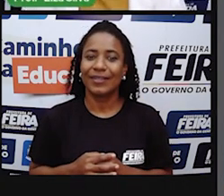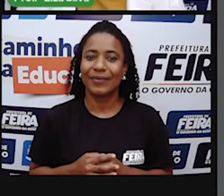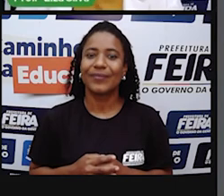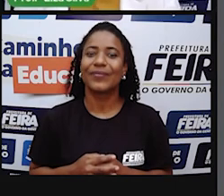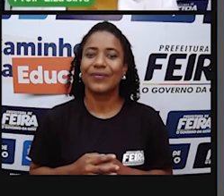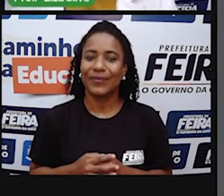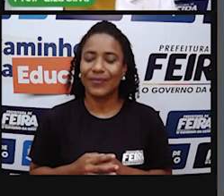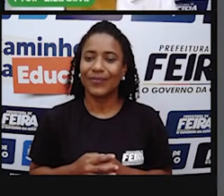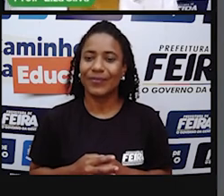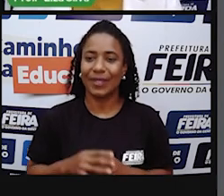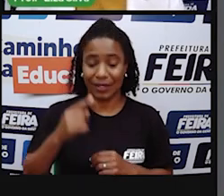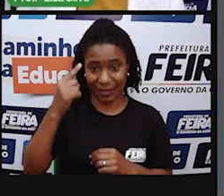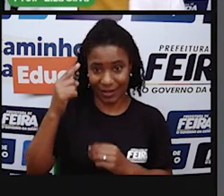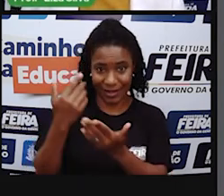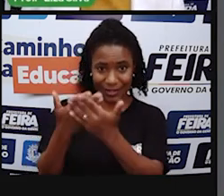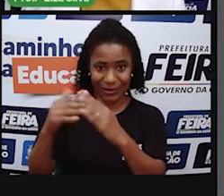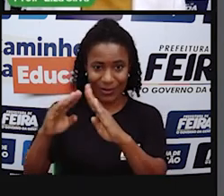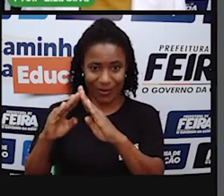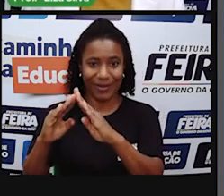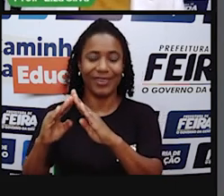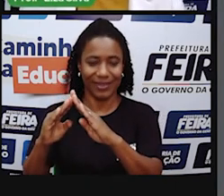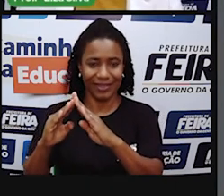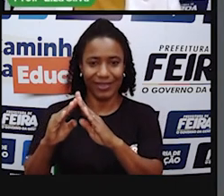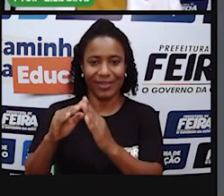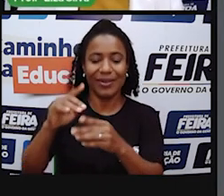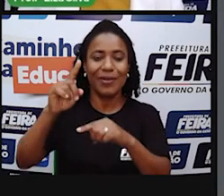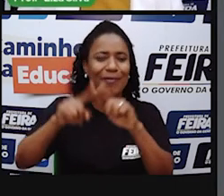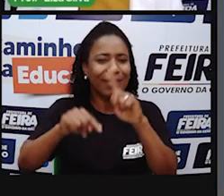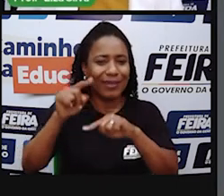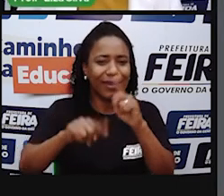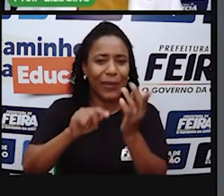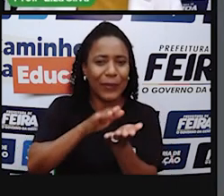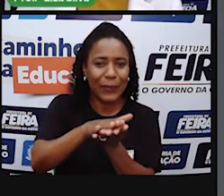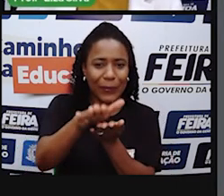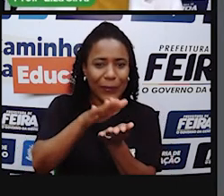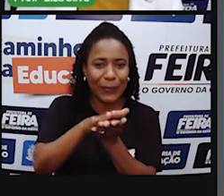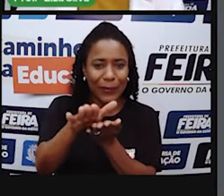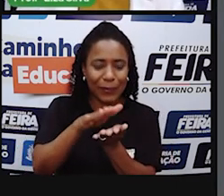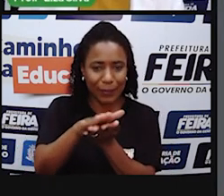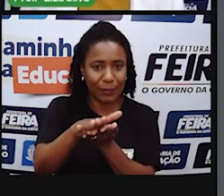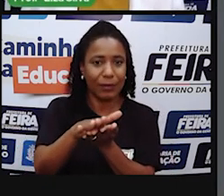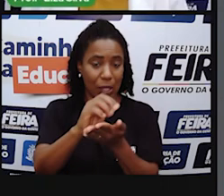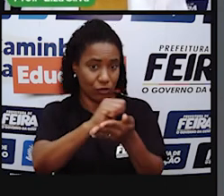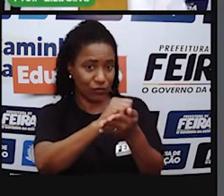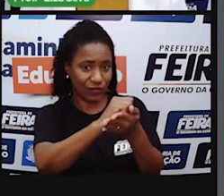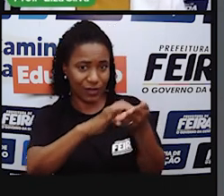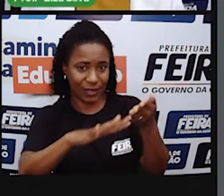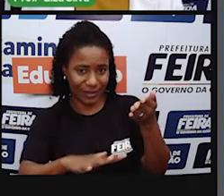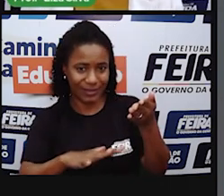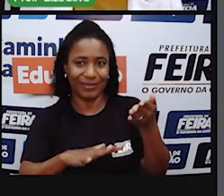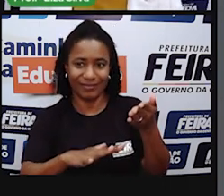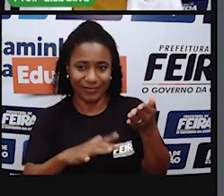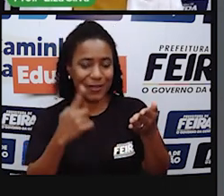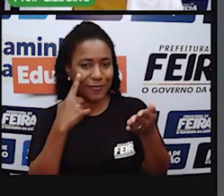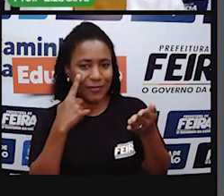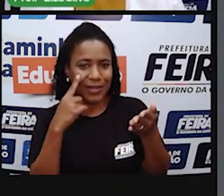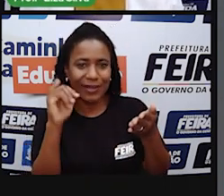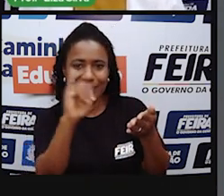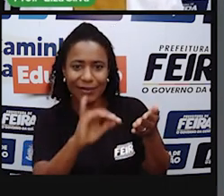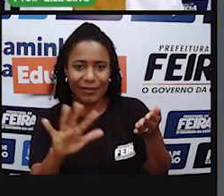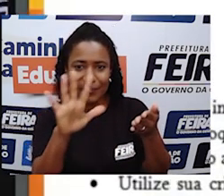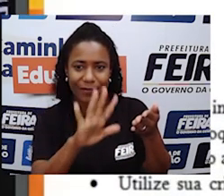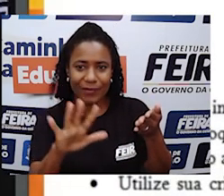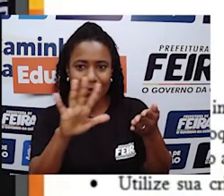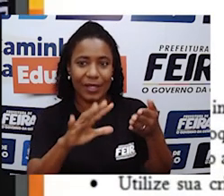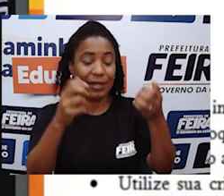naquele material Impresso Que vocês recebem Da escola Onde vocês estudam Tem essa atividade Que se